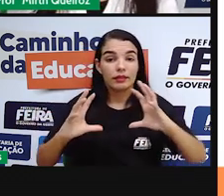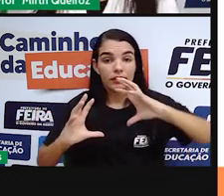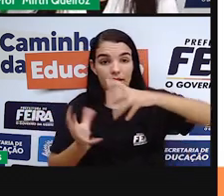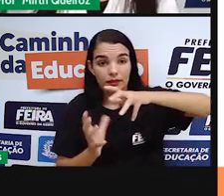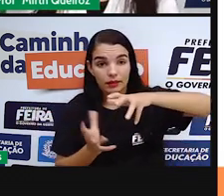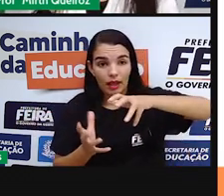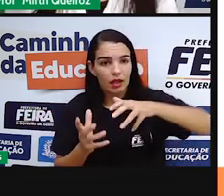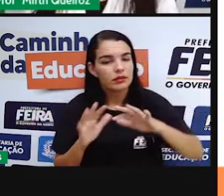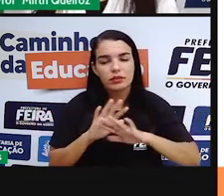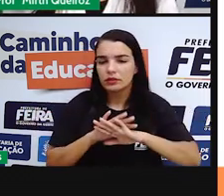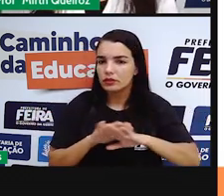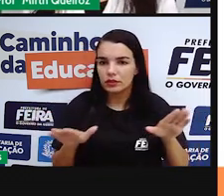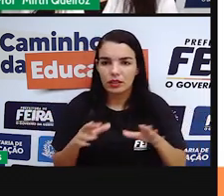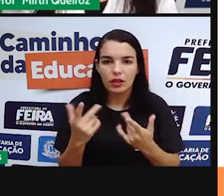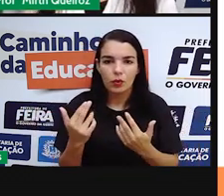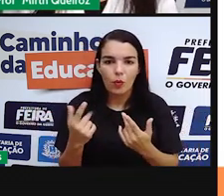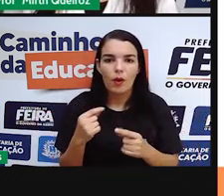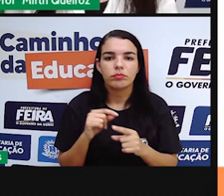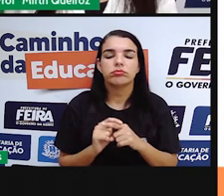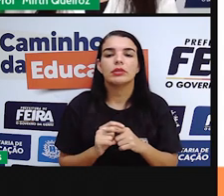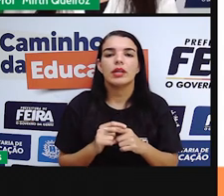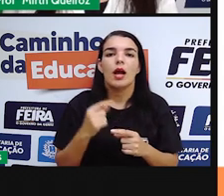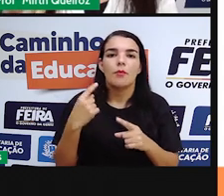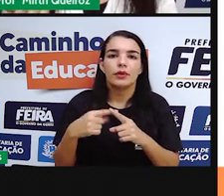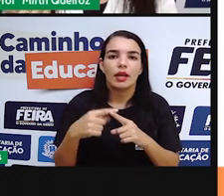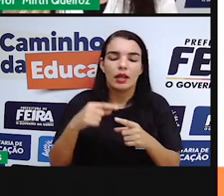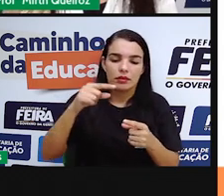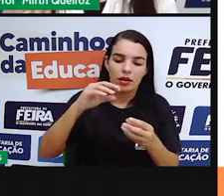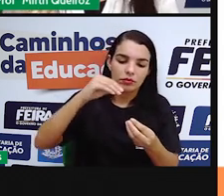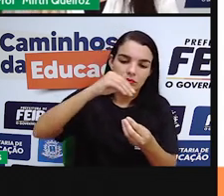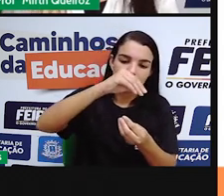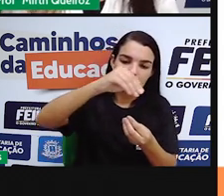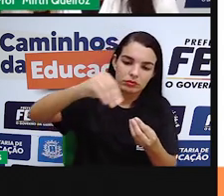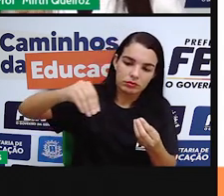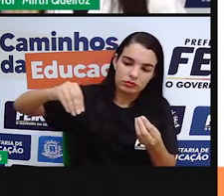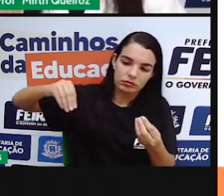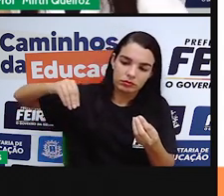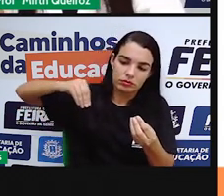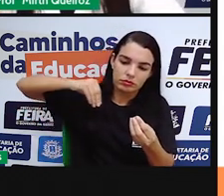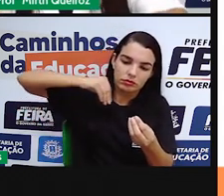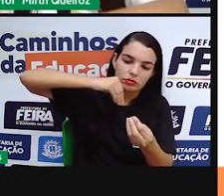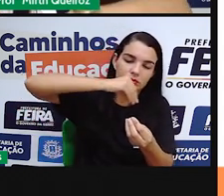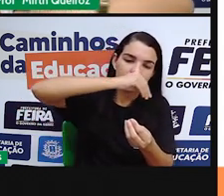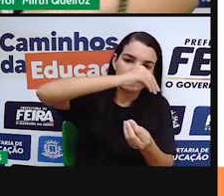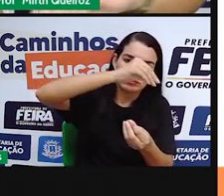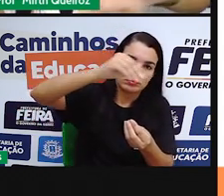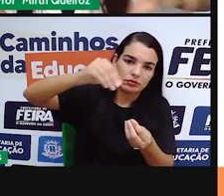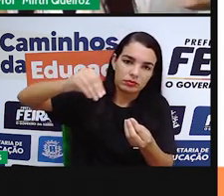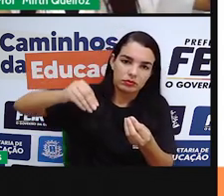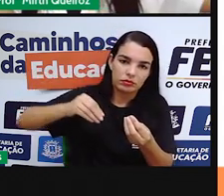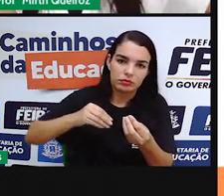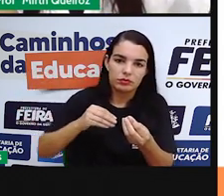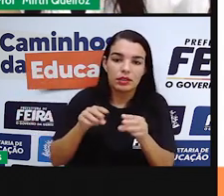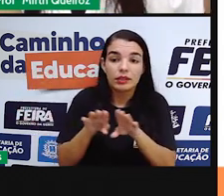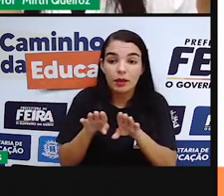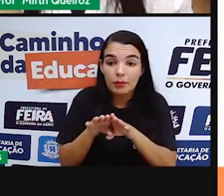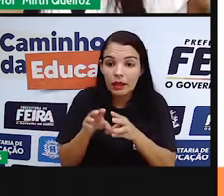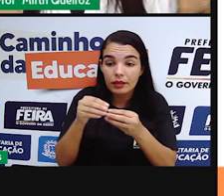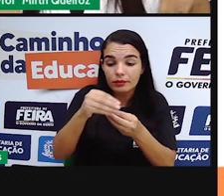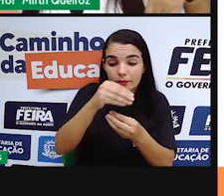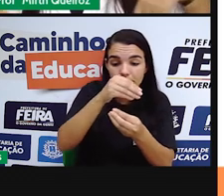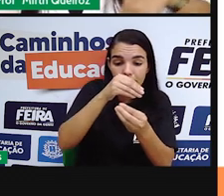ela gira em torno do seu próprio eixo, né? Em torno de si mesma. E, ao mesmo tempo, ela está fazendo ali o movimento